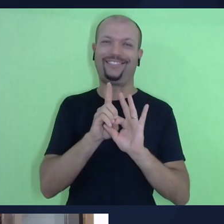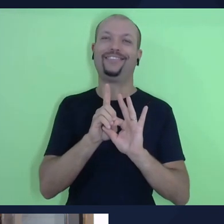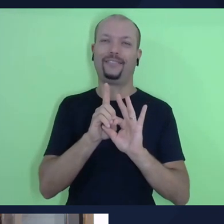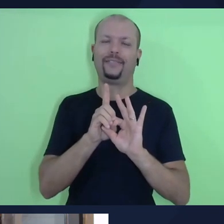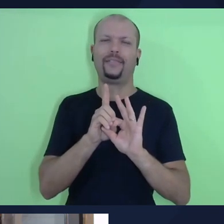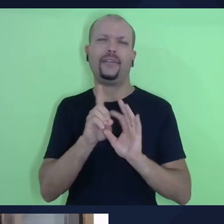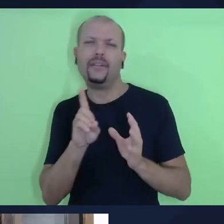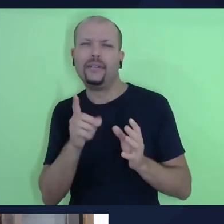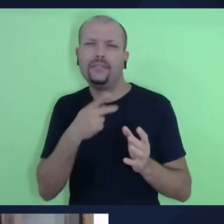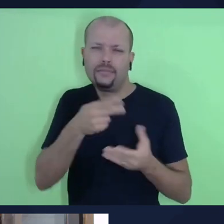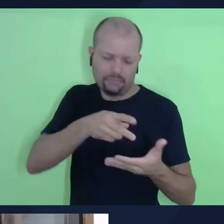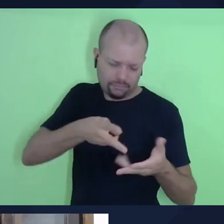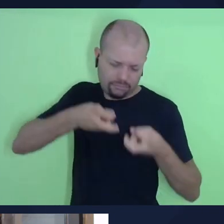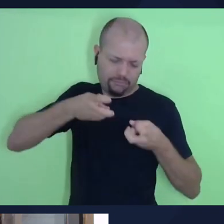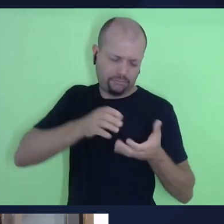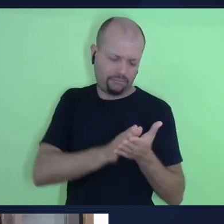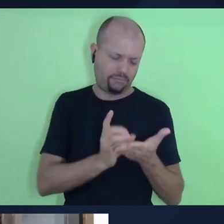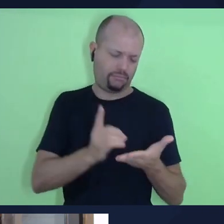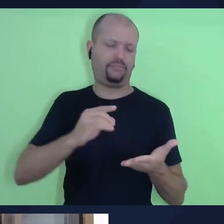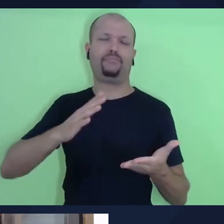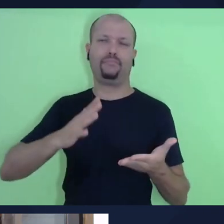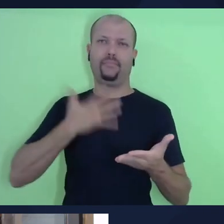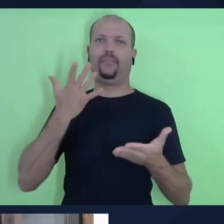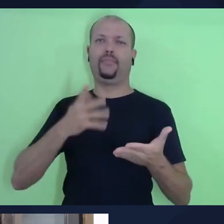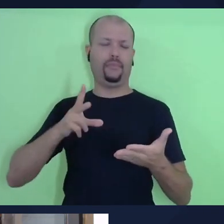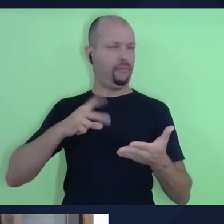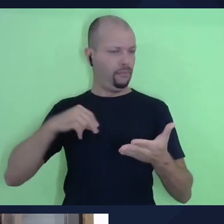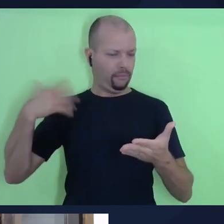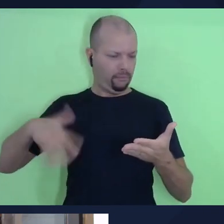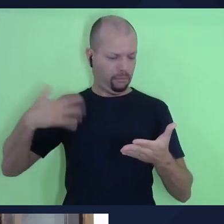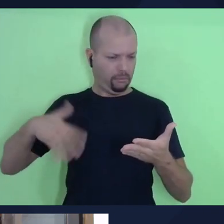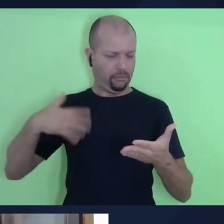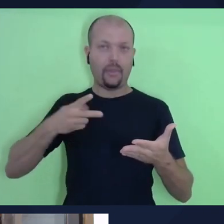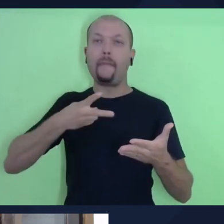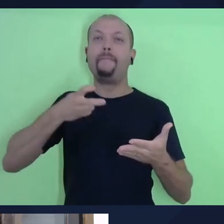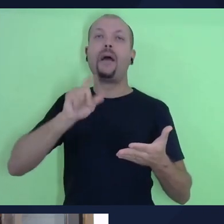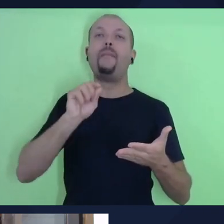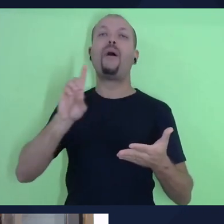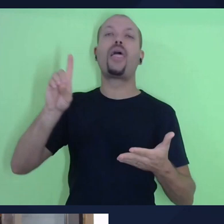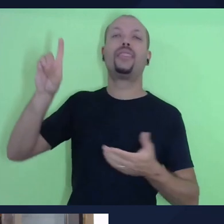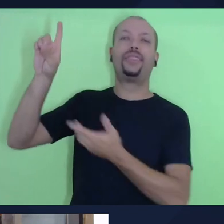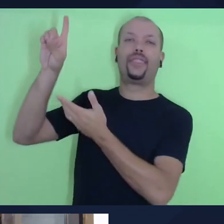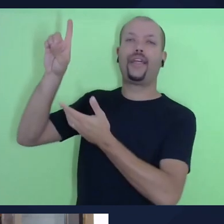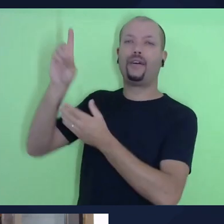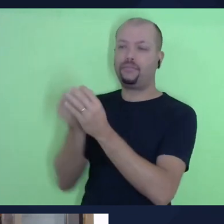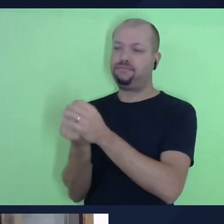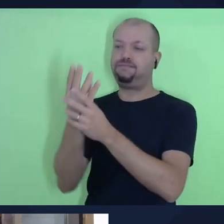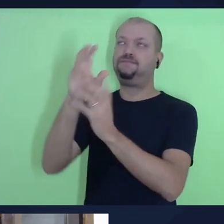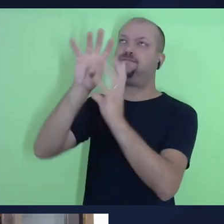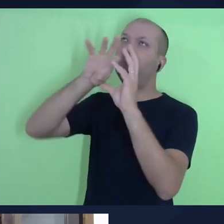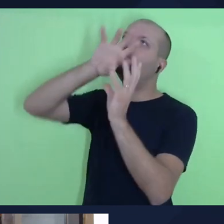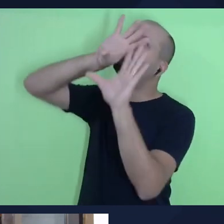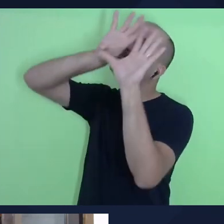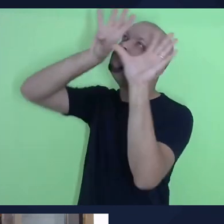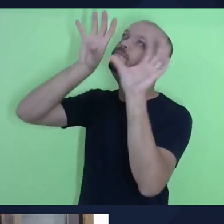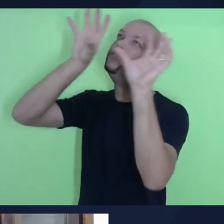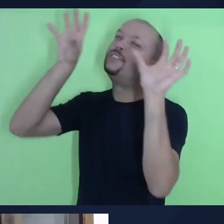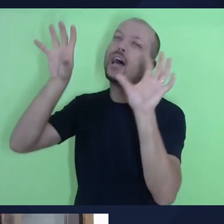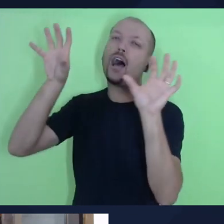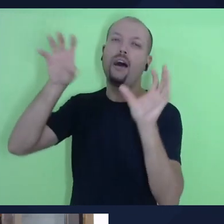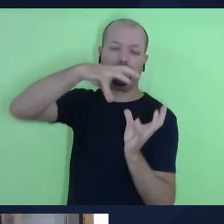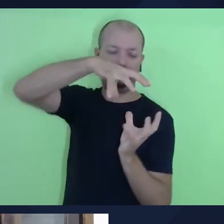a Bíblia, é algo meio até que surpreendente enxergar Deus, Criador dos céus e da terra, fazendo